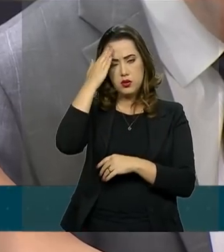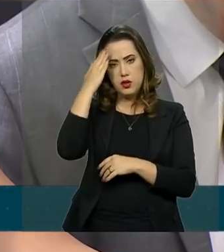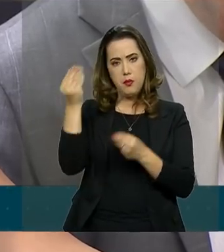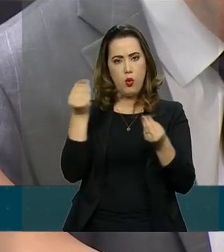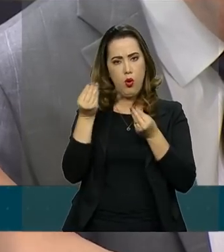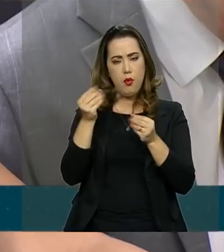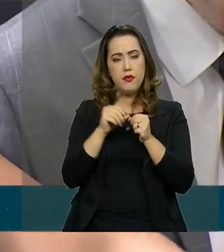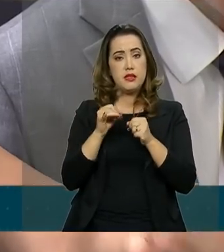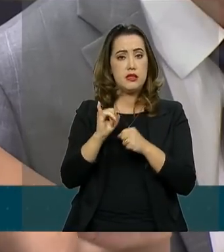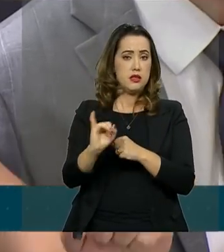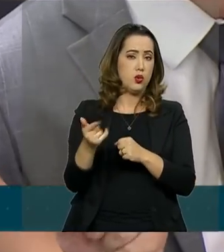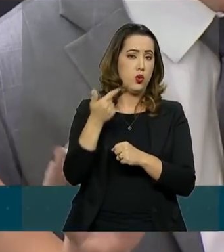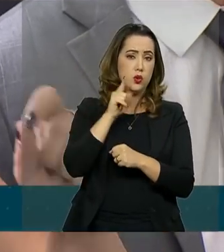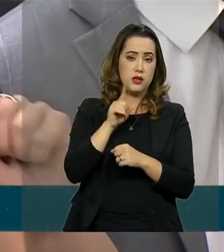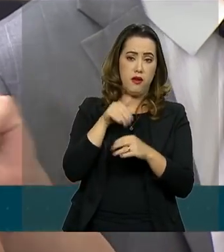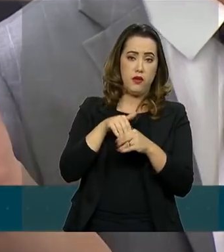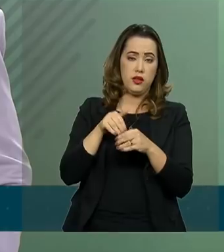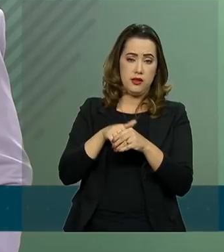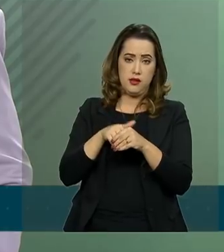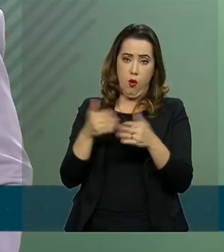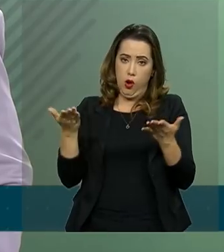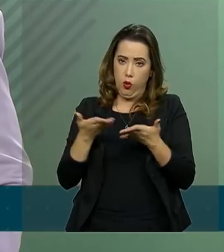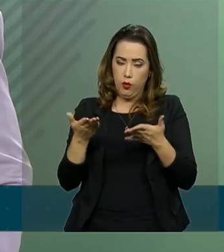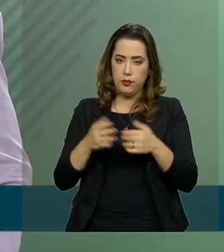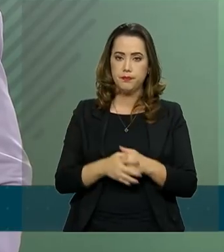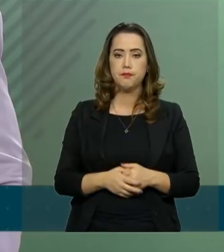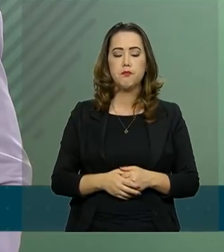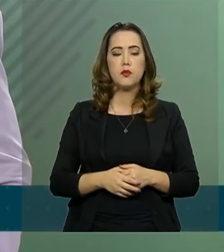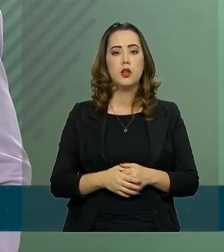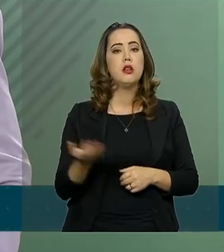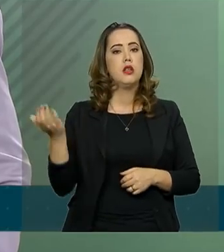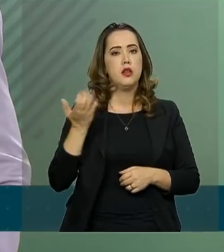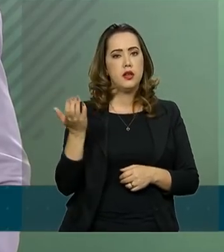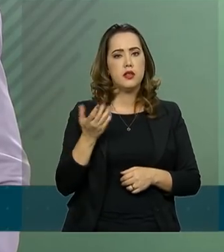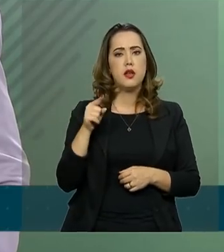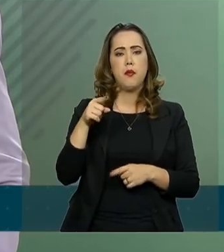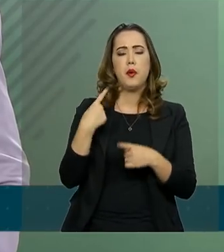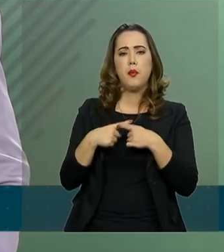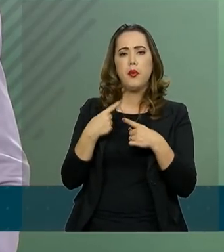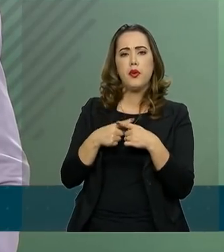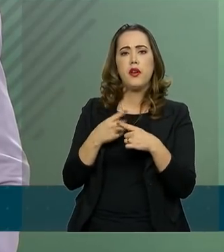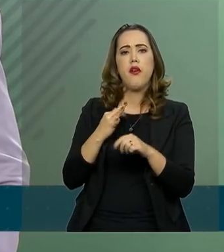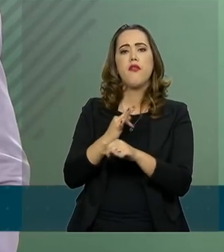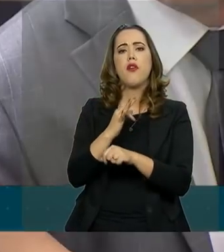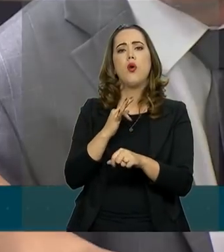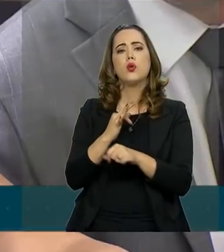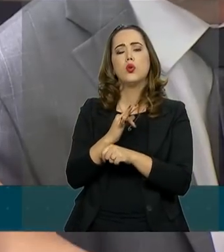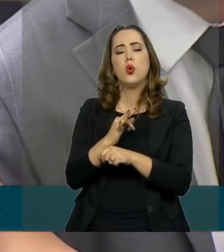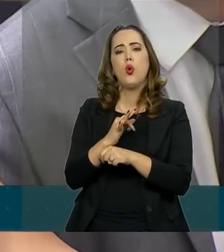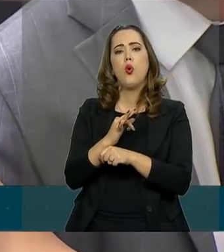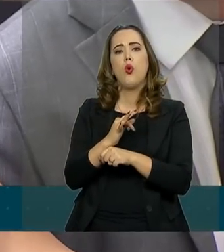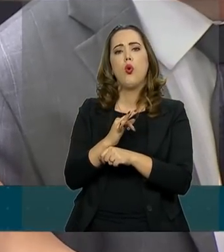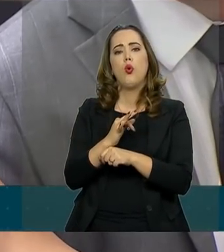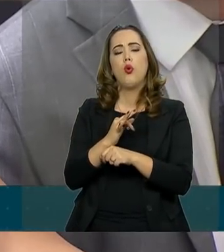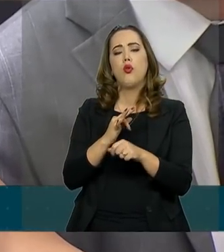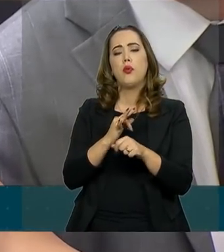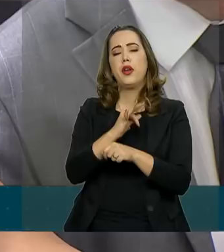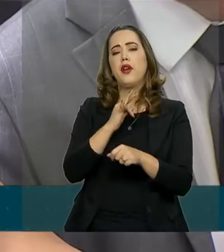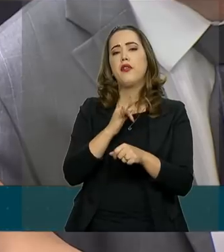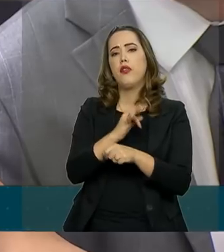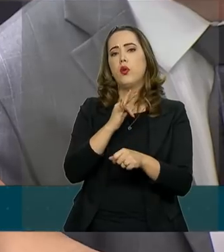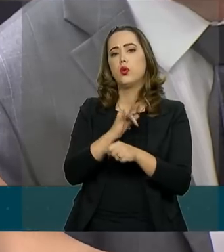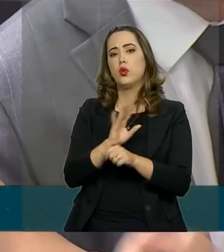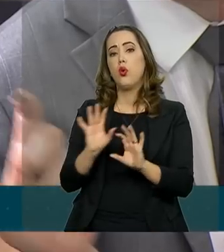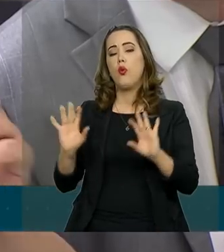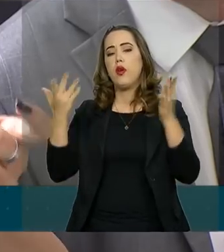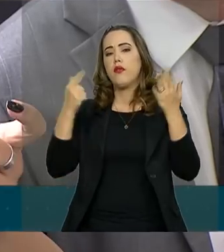sendo levado em consideração. E aí eu queria saber a ausência no evento com o Moro, foi então efetivamente para ter essa reunião com o Onyx ou teve